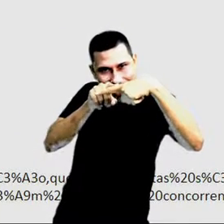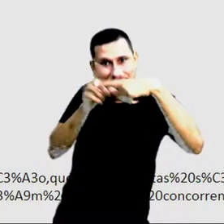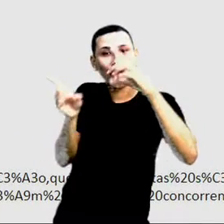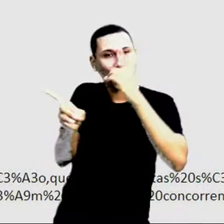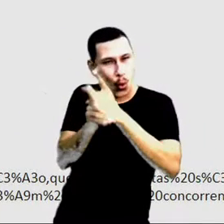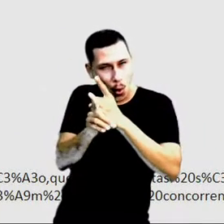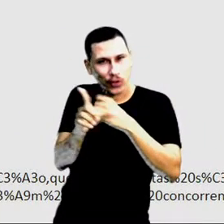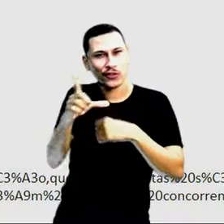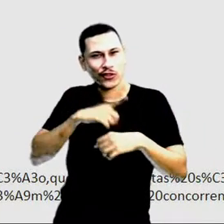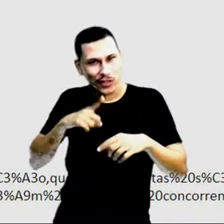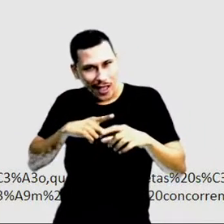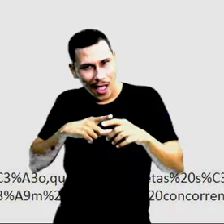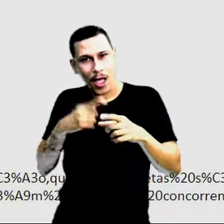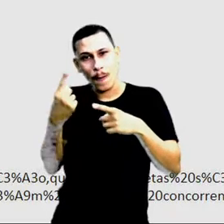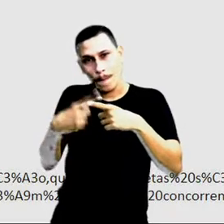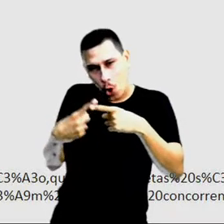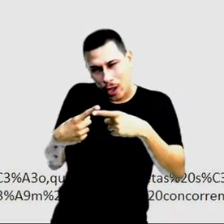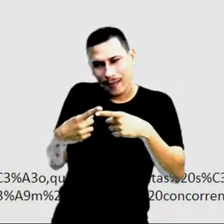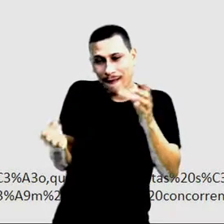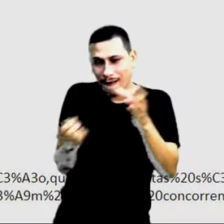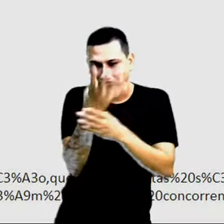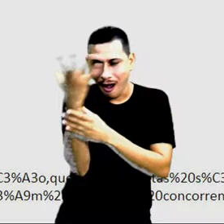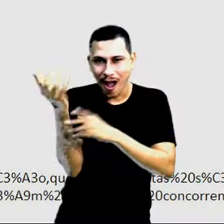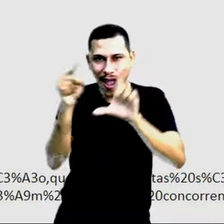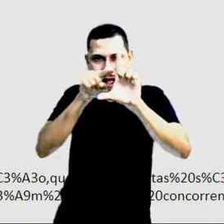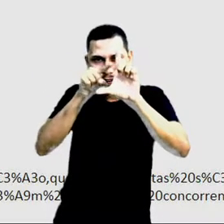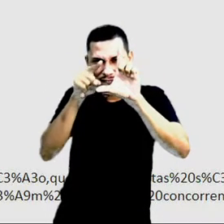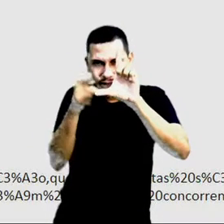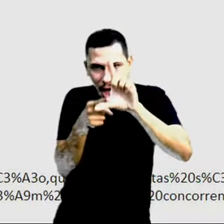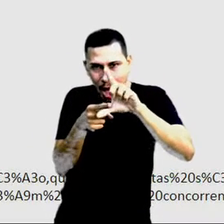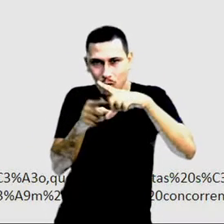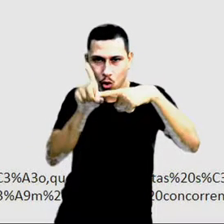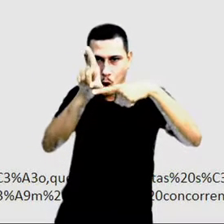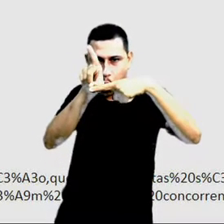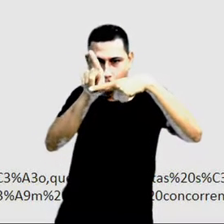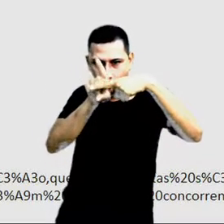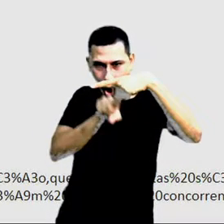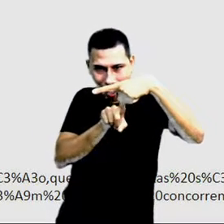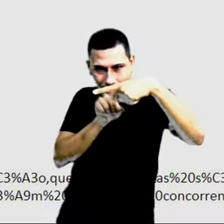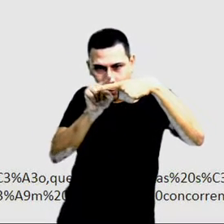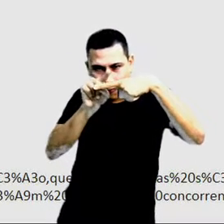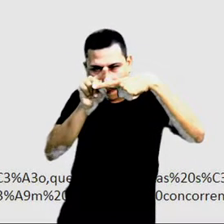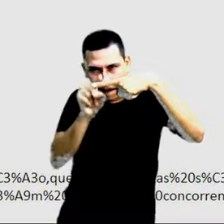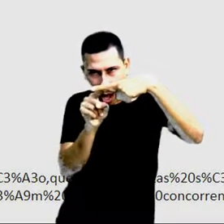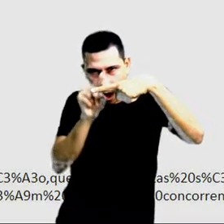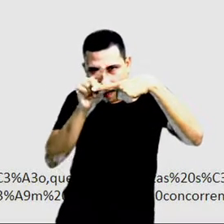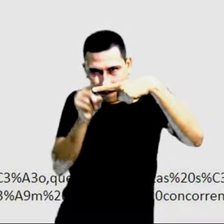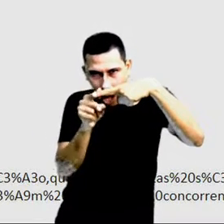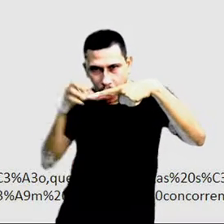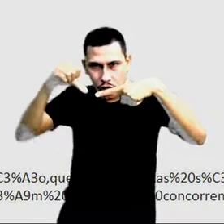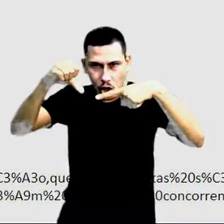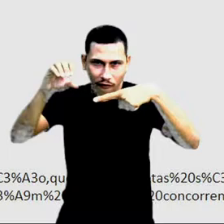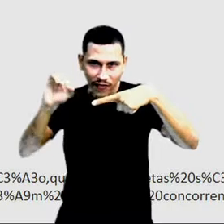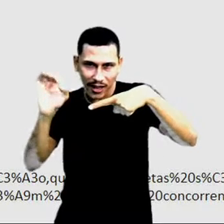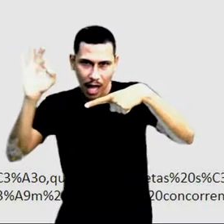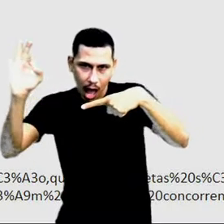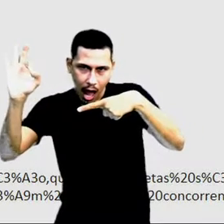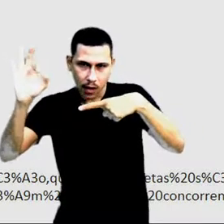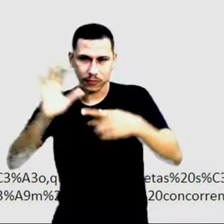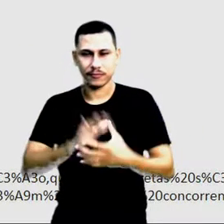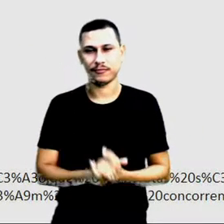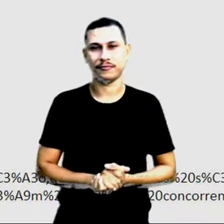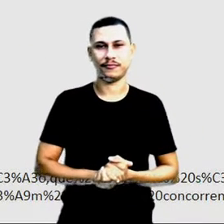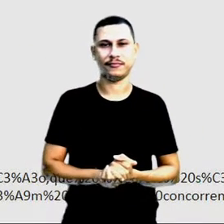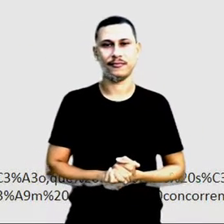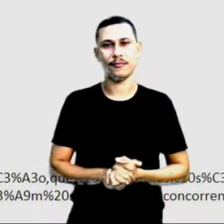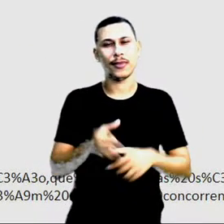formado um ângulo entre elas. Quando esse ângulo é de 90 graus, dizemos que as retas são perpendiculares.